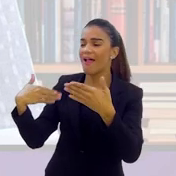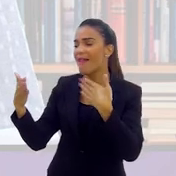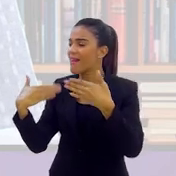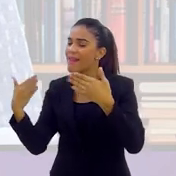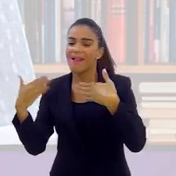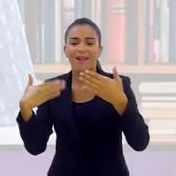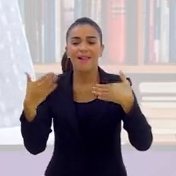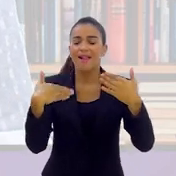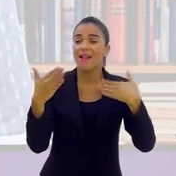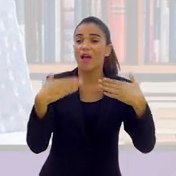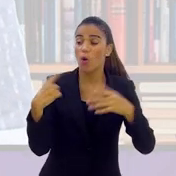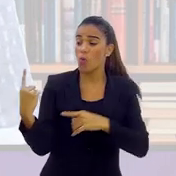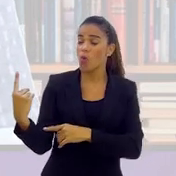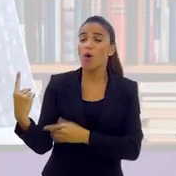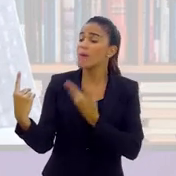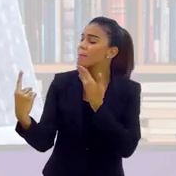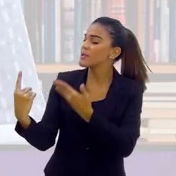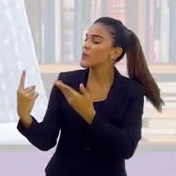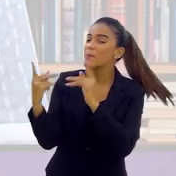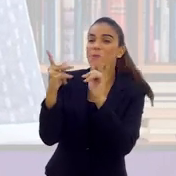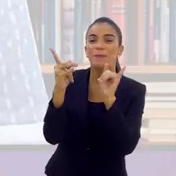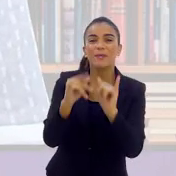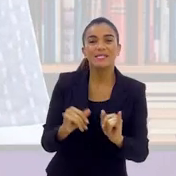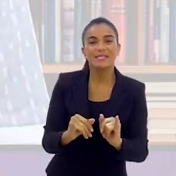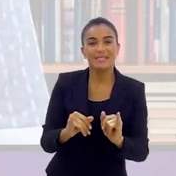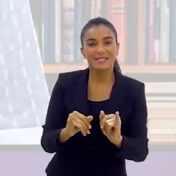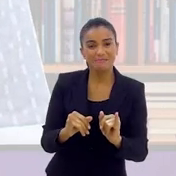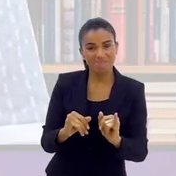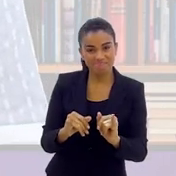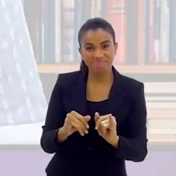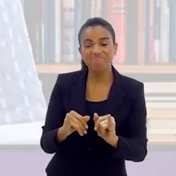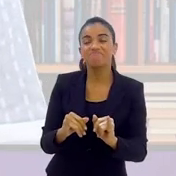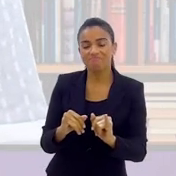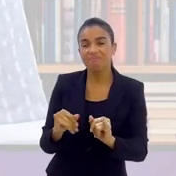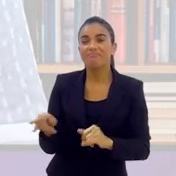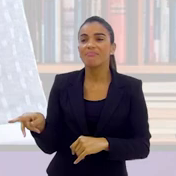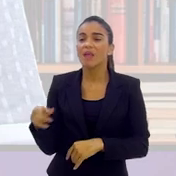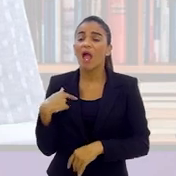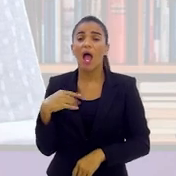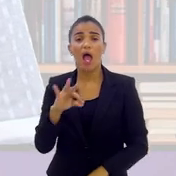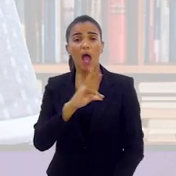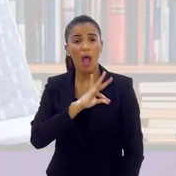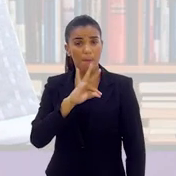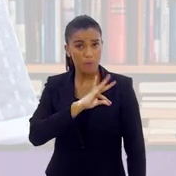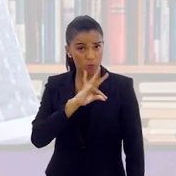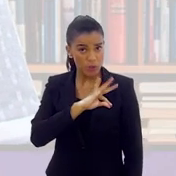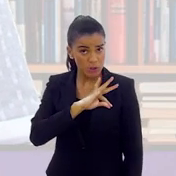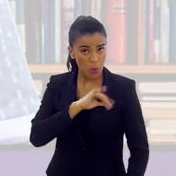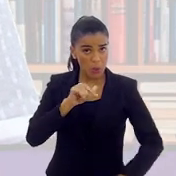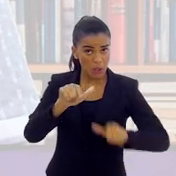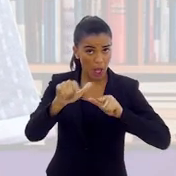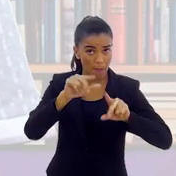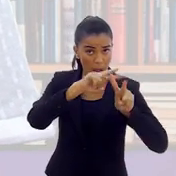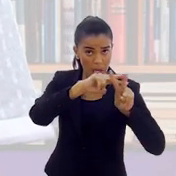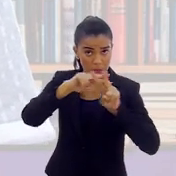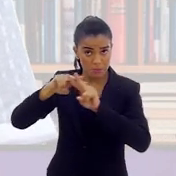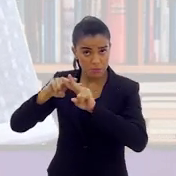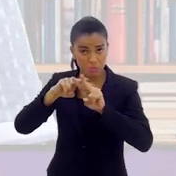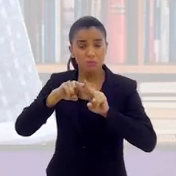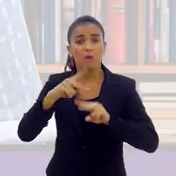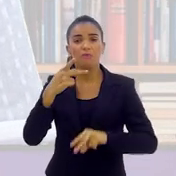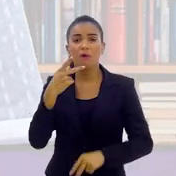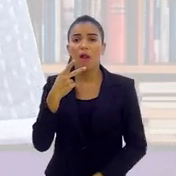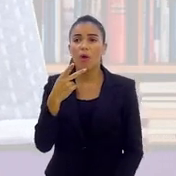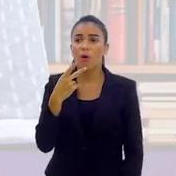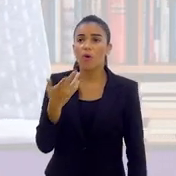E teve um que chegou e pediu uma pizza. Pediu dois pedaços. E um policial penal queria